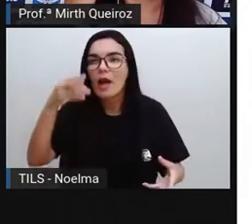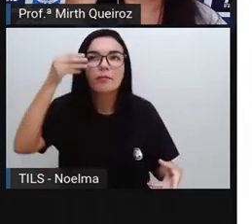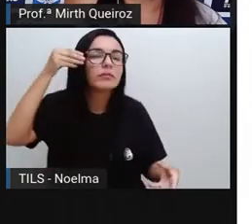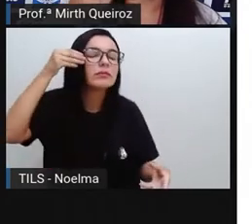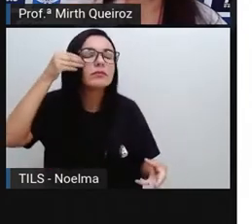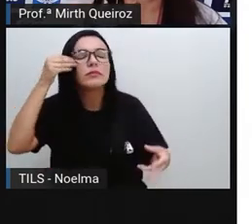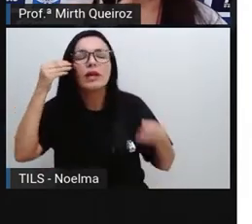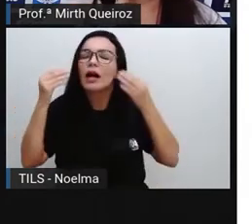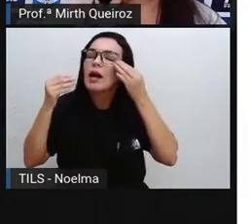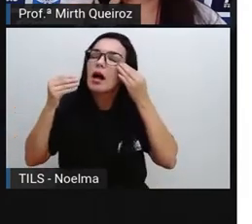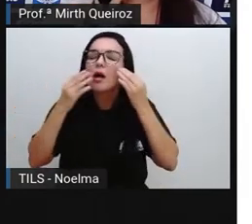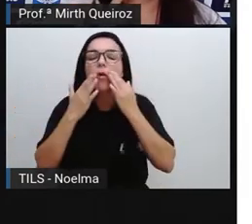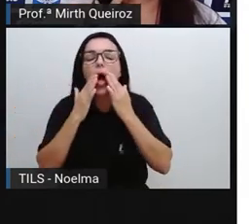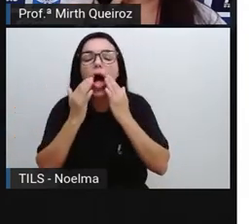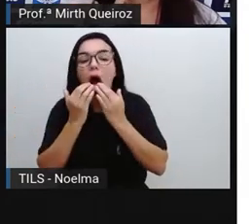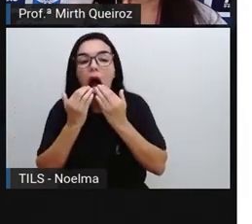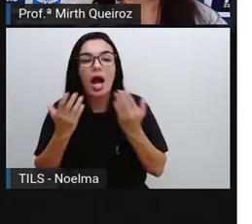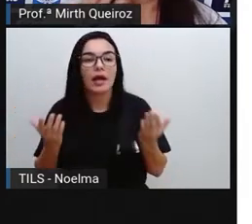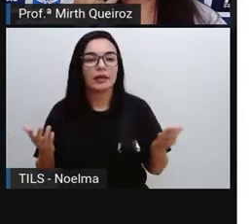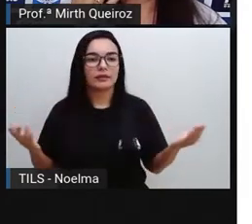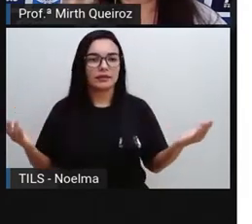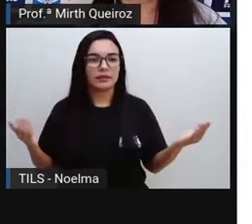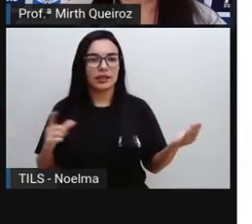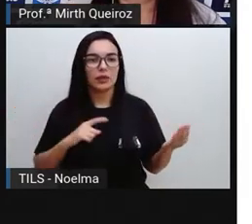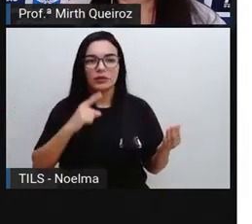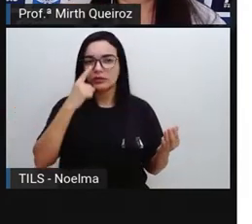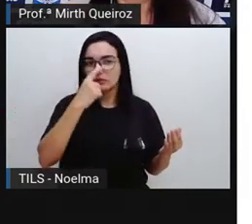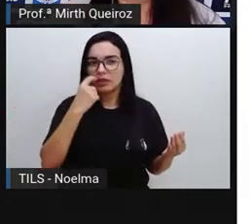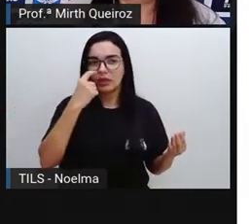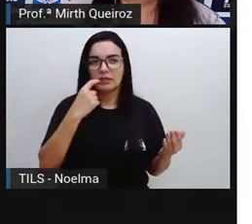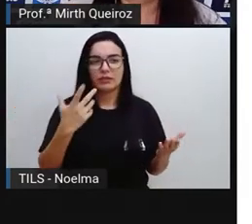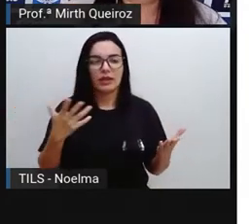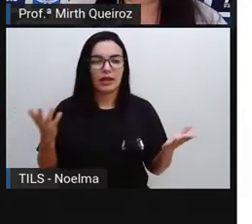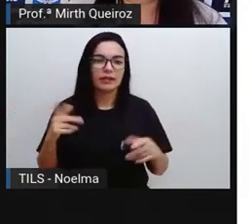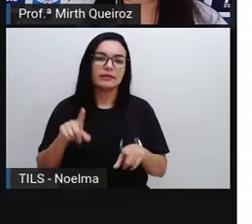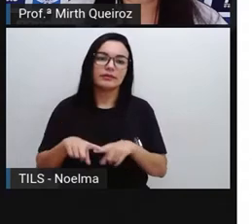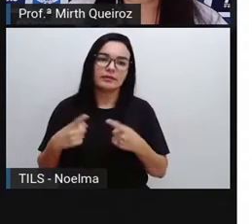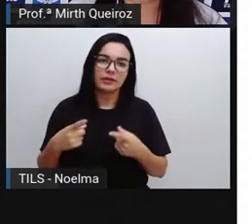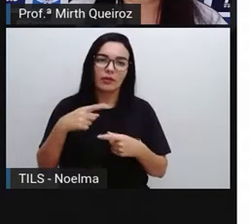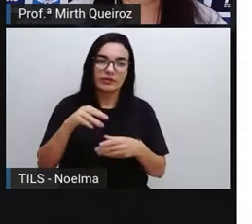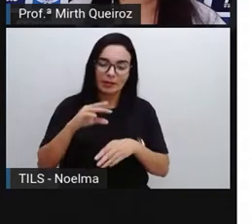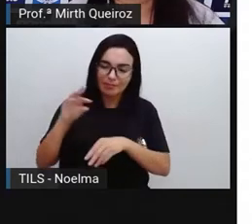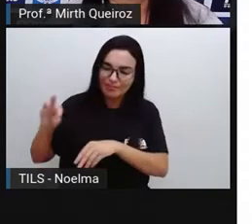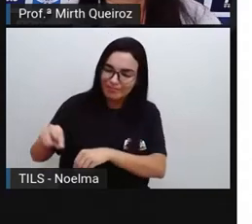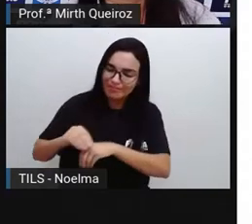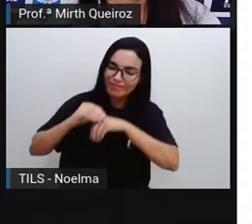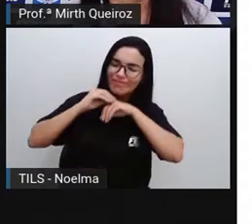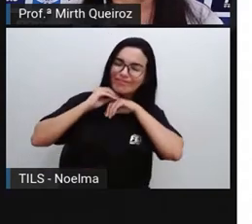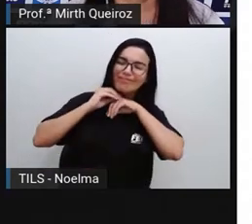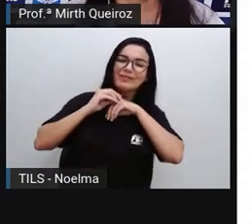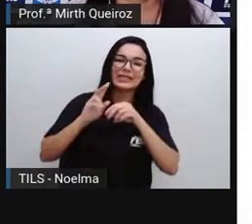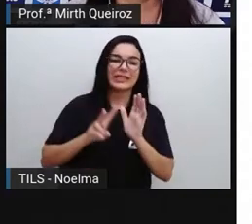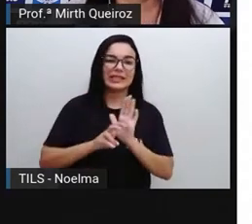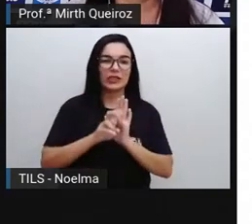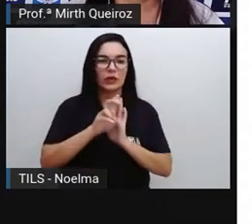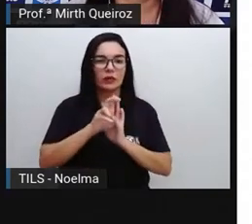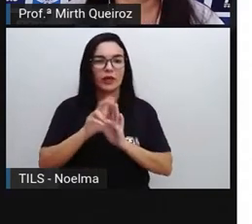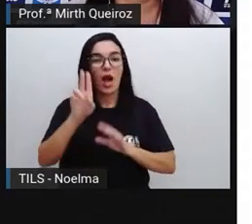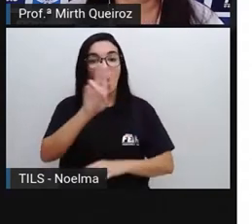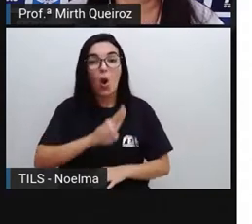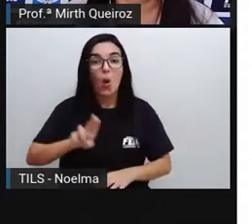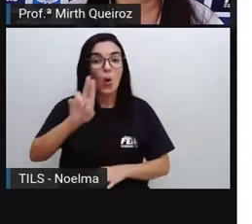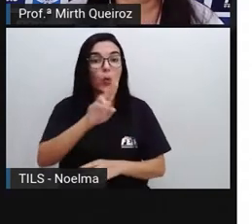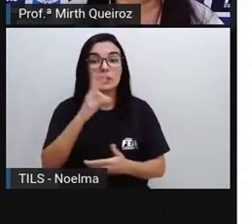nos olhos, na boca ou no nariz. Você está levando o vírus até você, né? Então, use